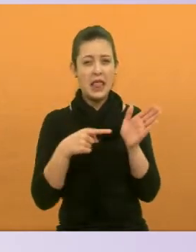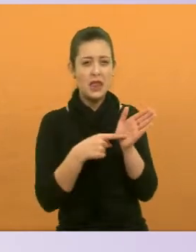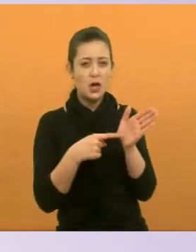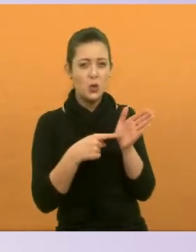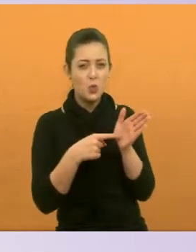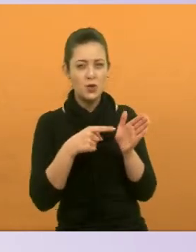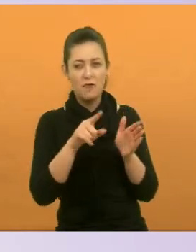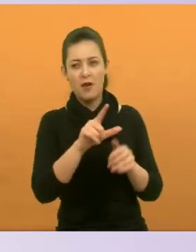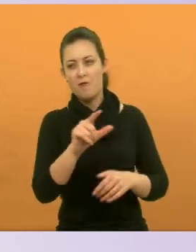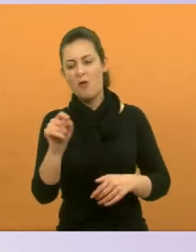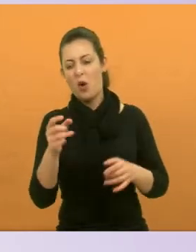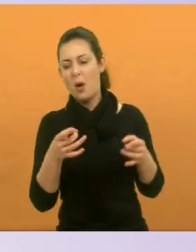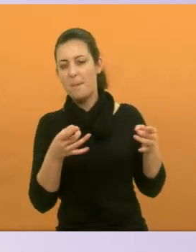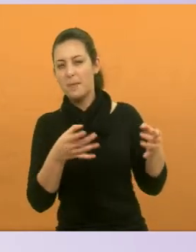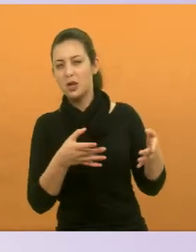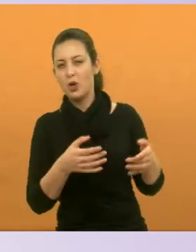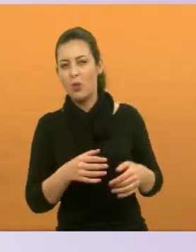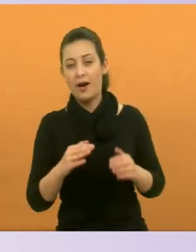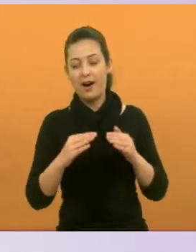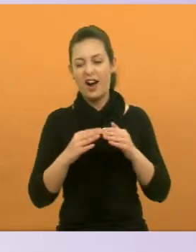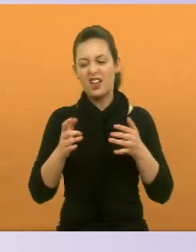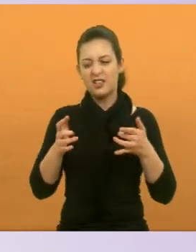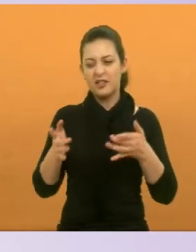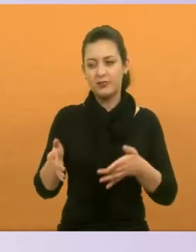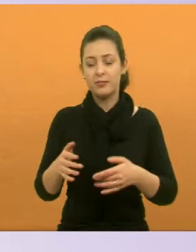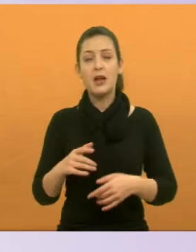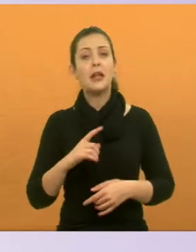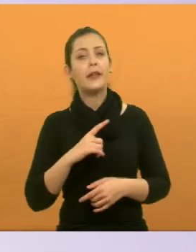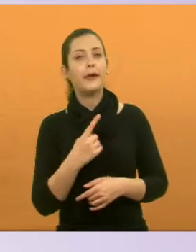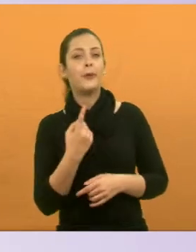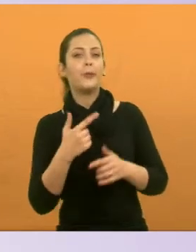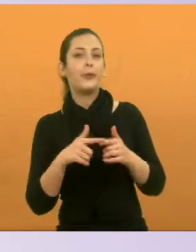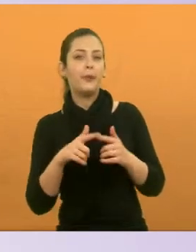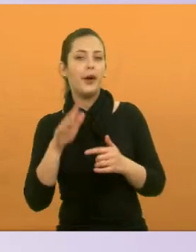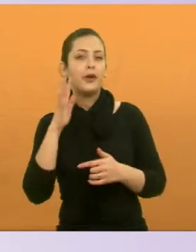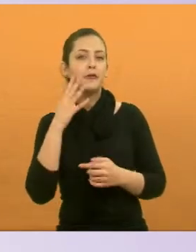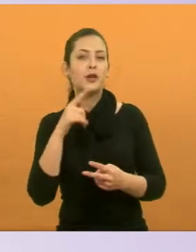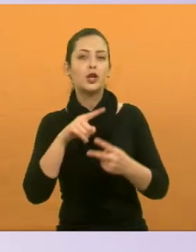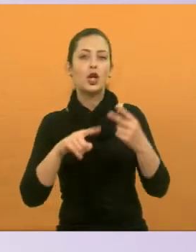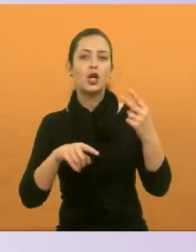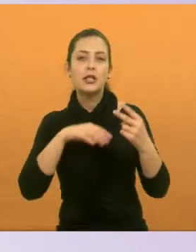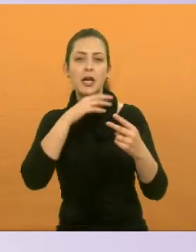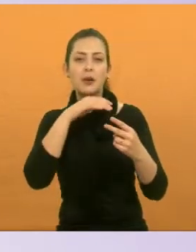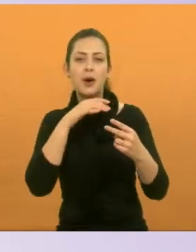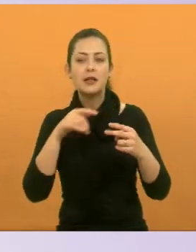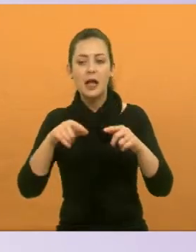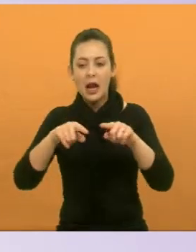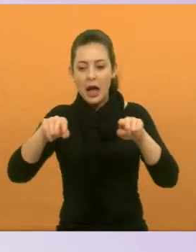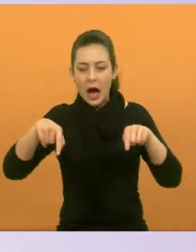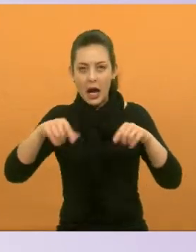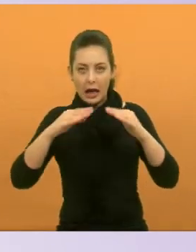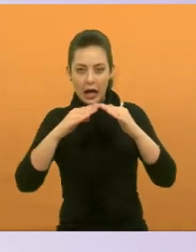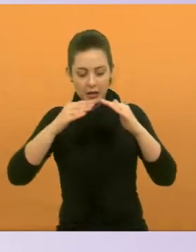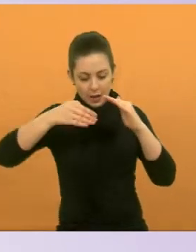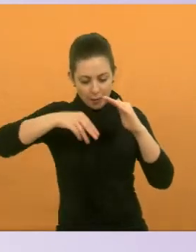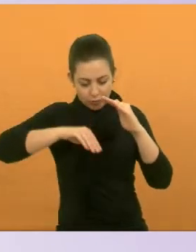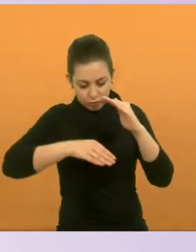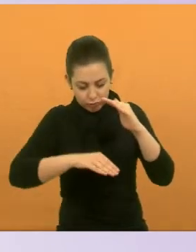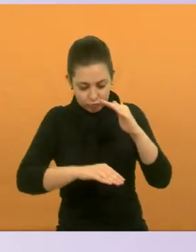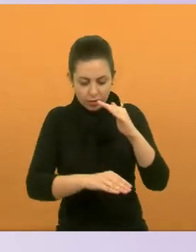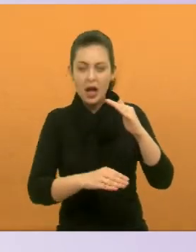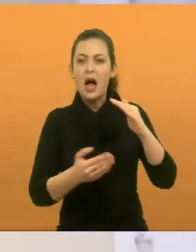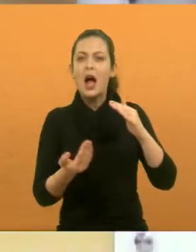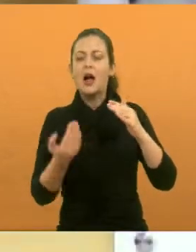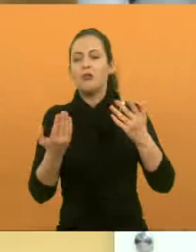pessoas que vão embora e deixam seus animais dentro da casa. Estou até com um caso para resolver de dois animais que estão presos num porão. E, antes de vir aqui para a